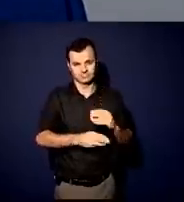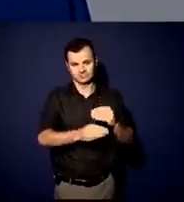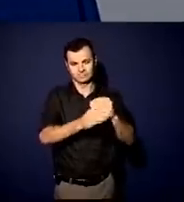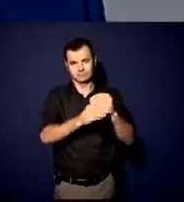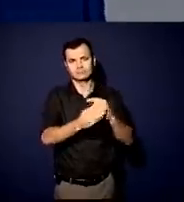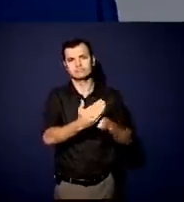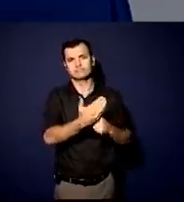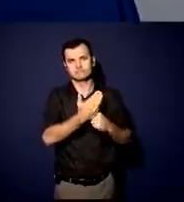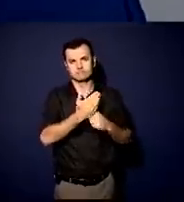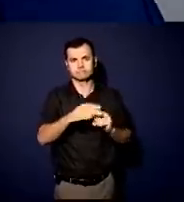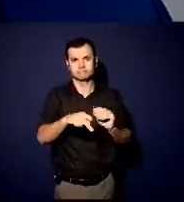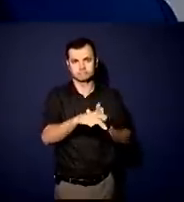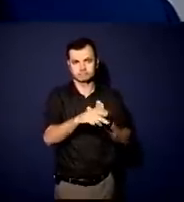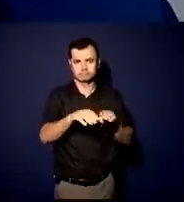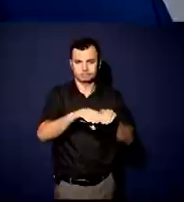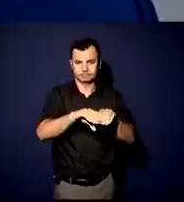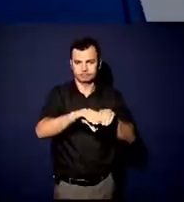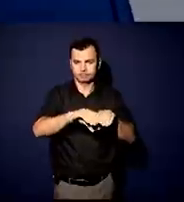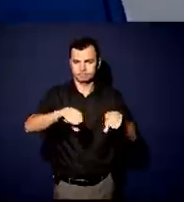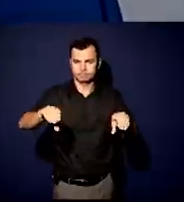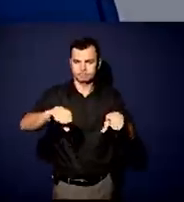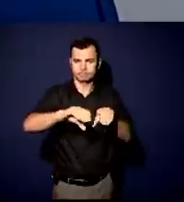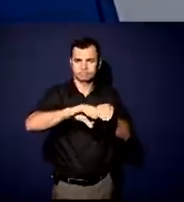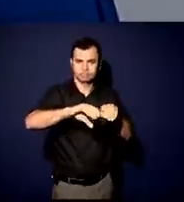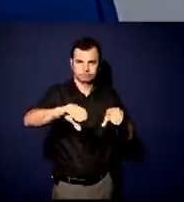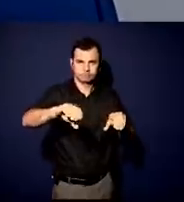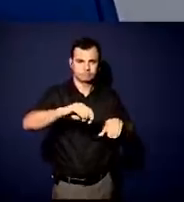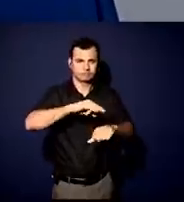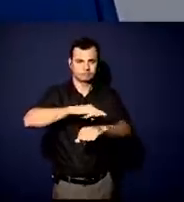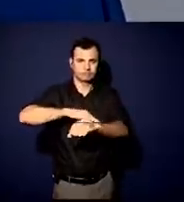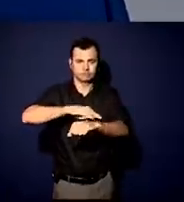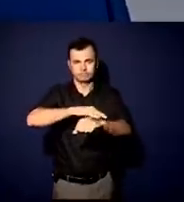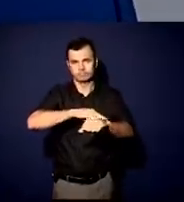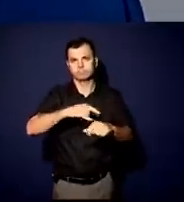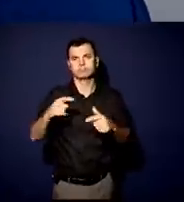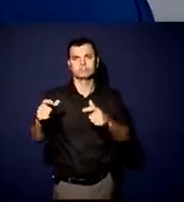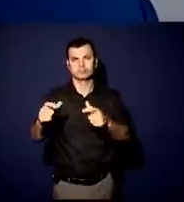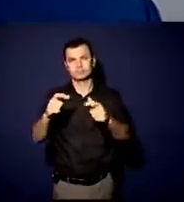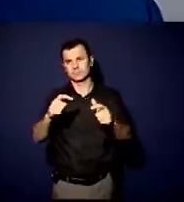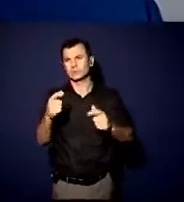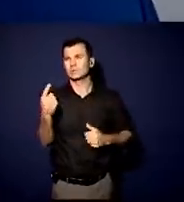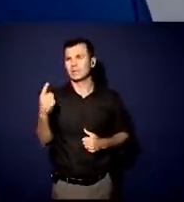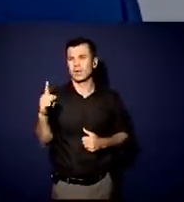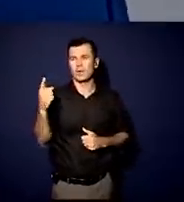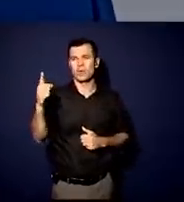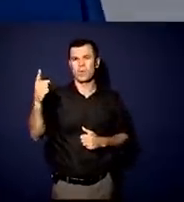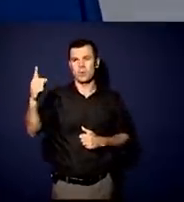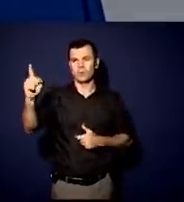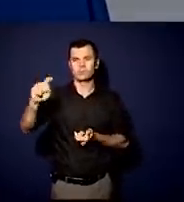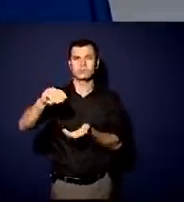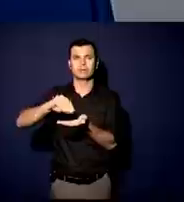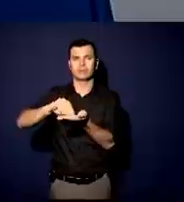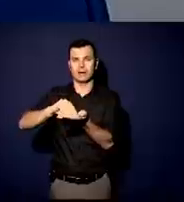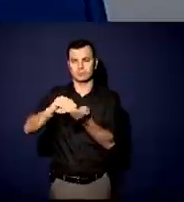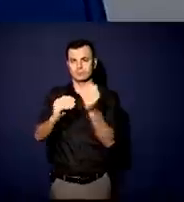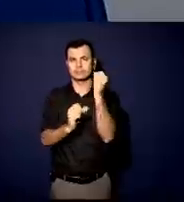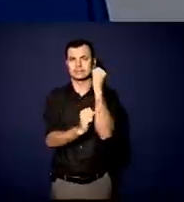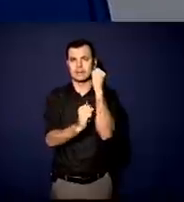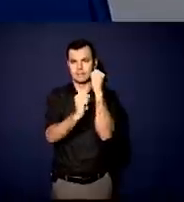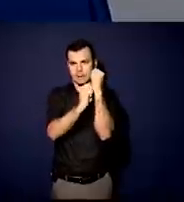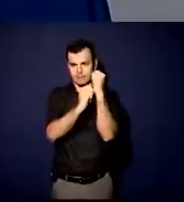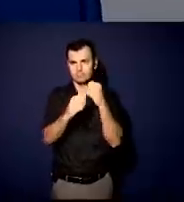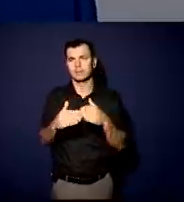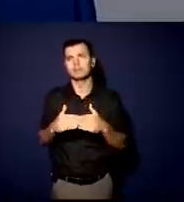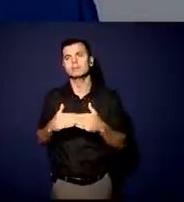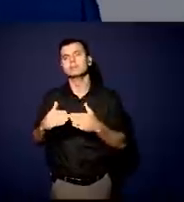sistema de saneamento para que a gente eleve o saneamento aos municípios isolados que não são ainda atendidos pela Sabesp, a gente está falando de